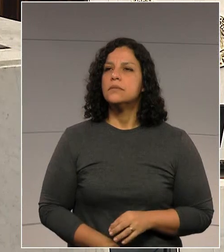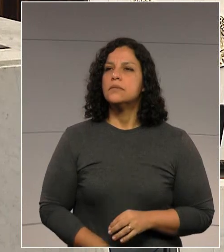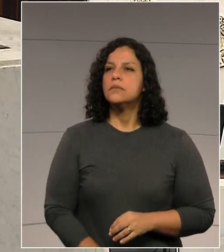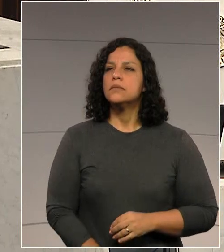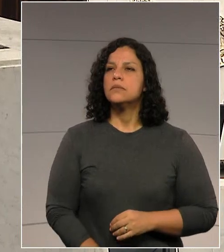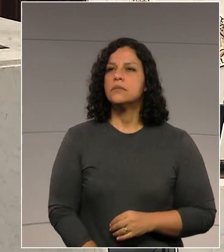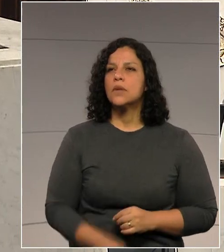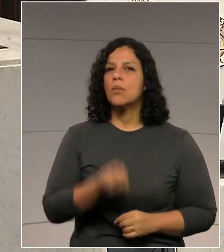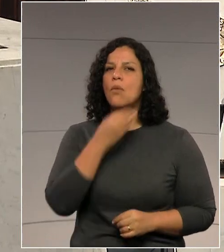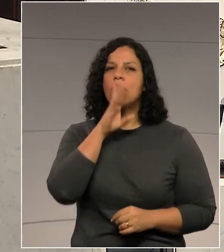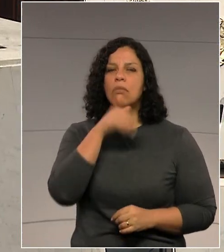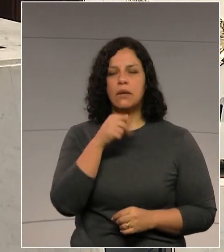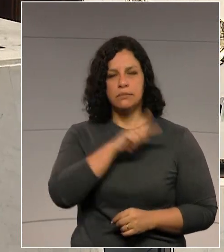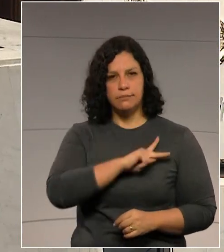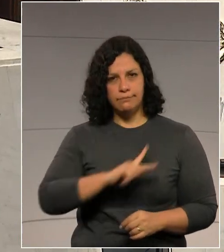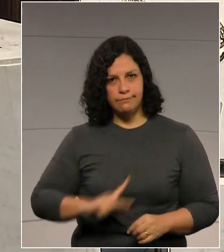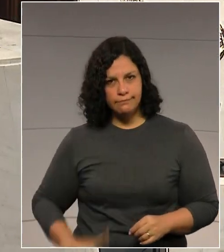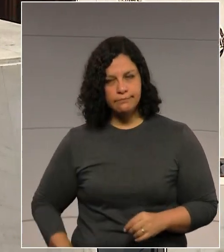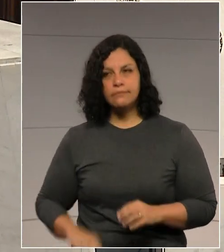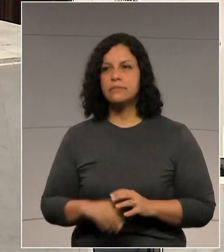Muito boa tarde, senhor presidente.